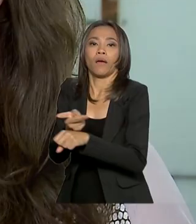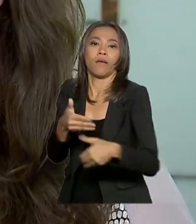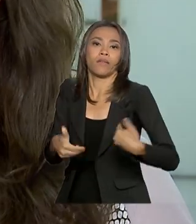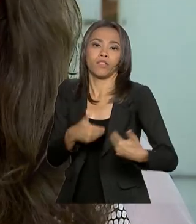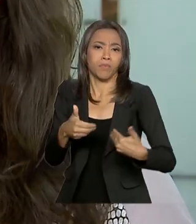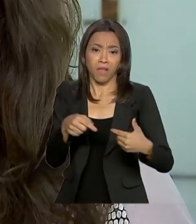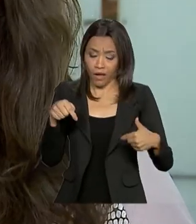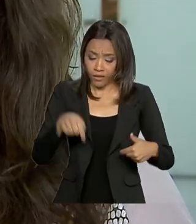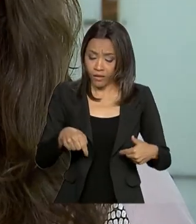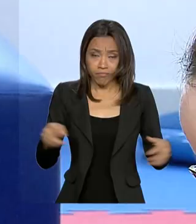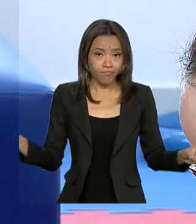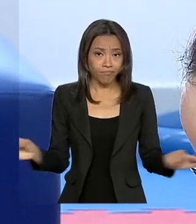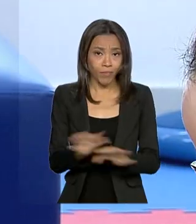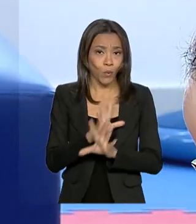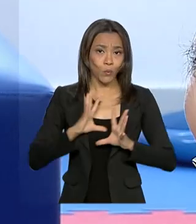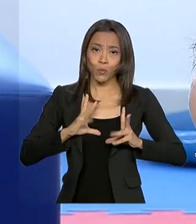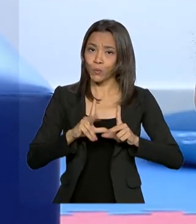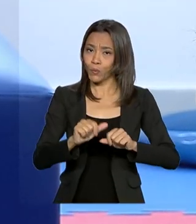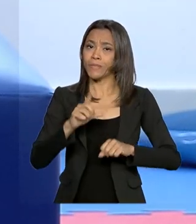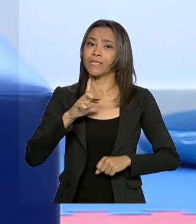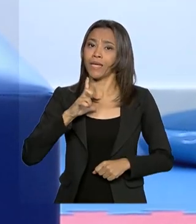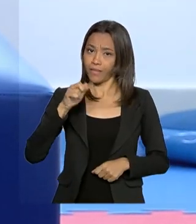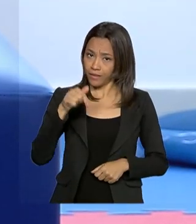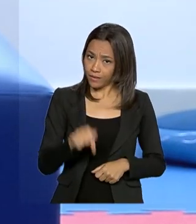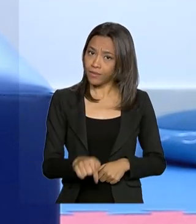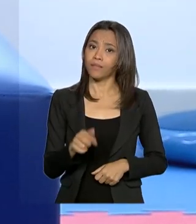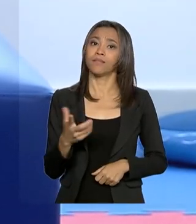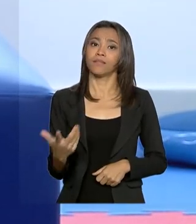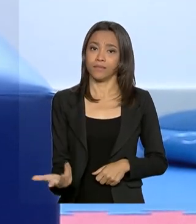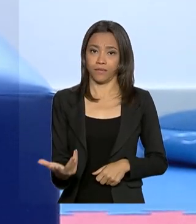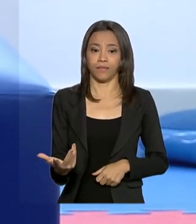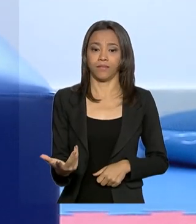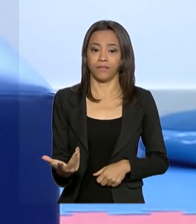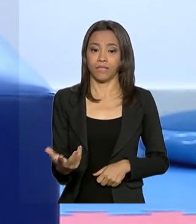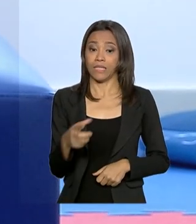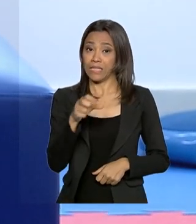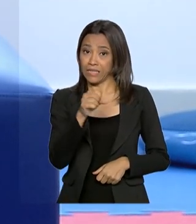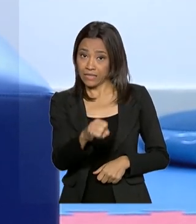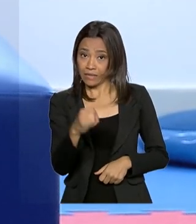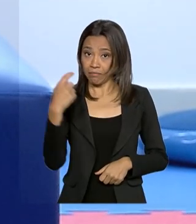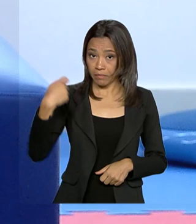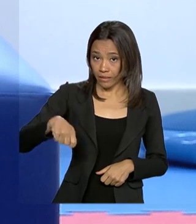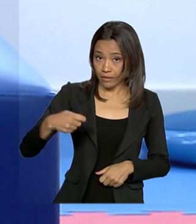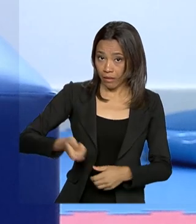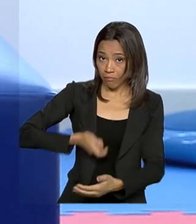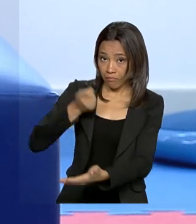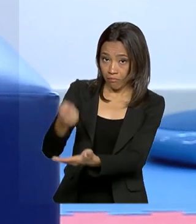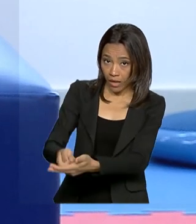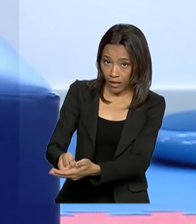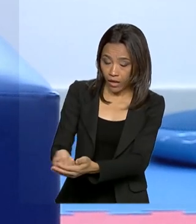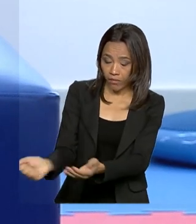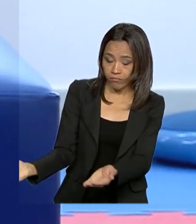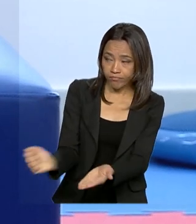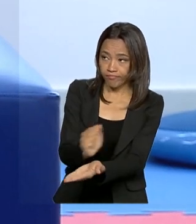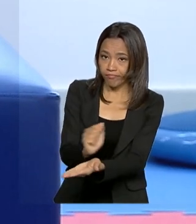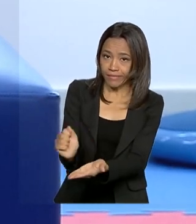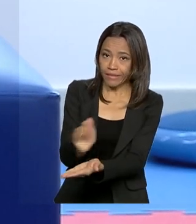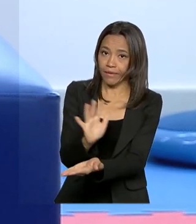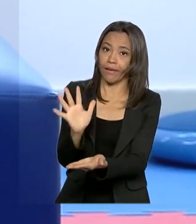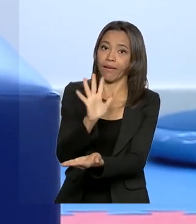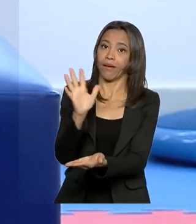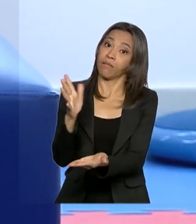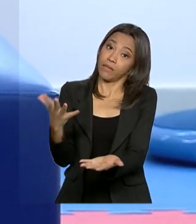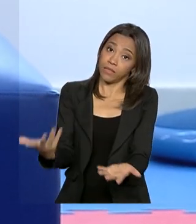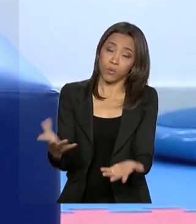E isso a gente tem conseguido. Tudo que ele precisa, se for pagar, se torna muito caro. Então,